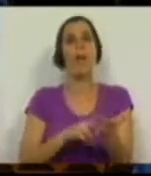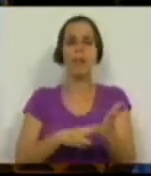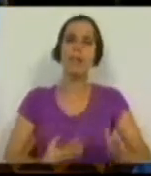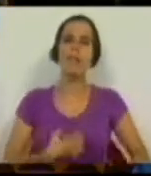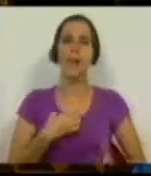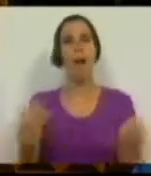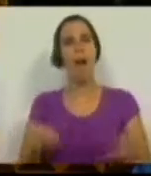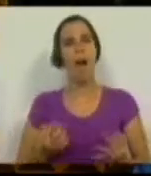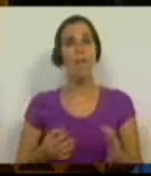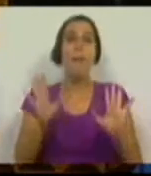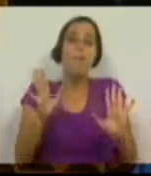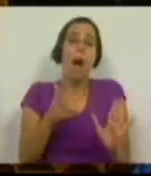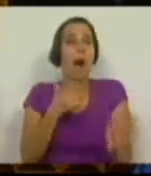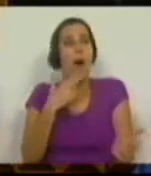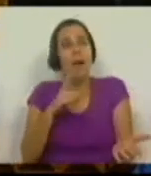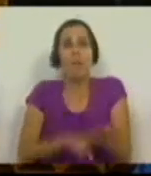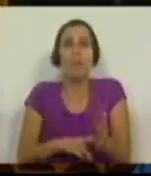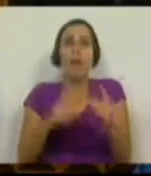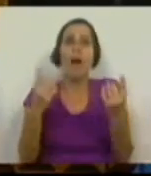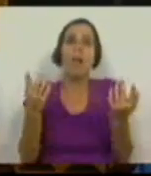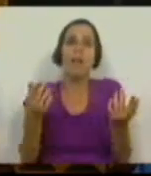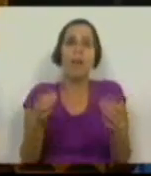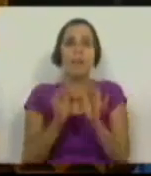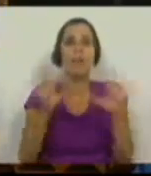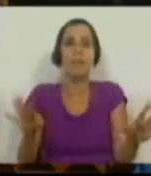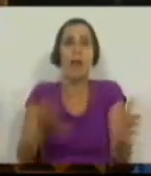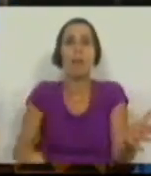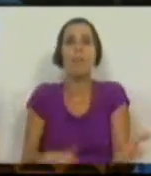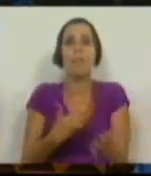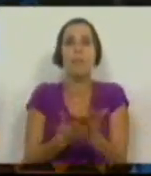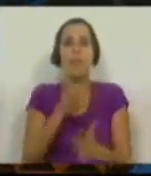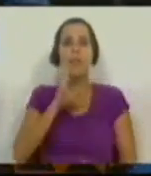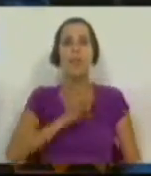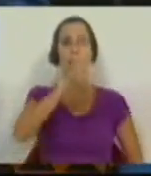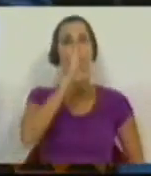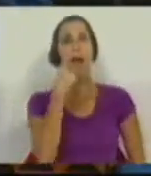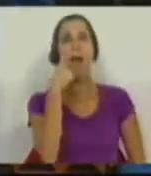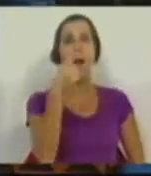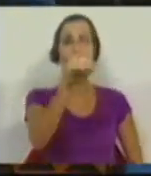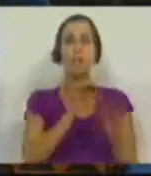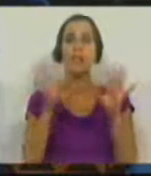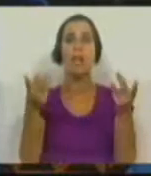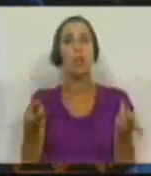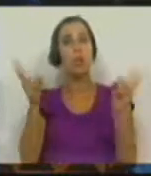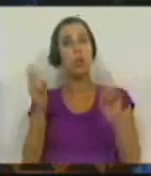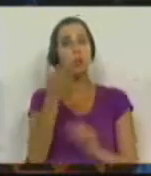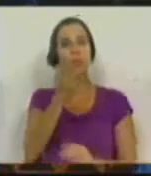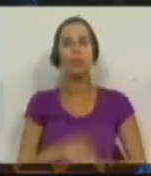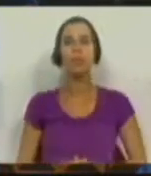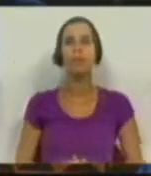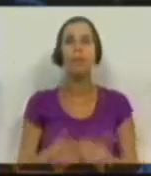sentida, sendo certo que ela, obviamente, como qualquer proposta, aliás, Sra. Ministra, reconheceu, disponível para